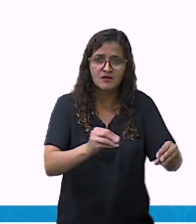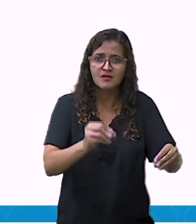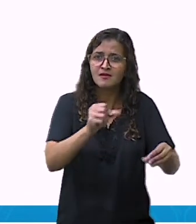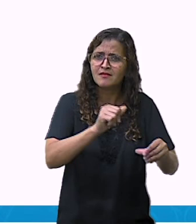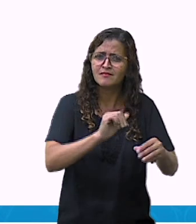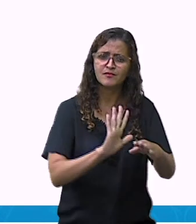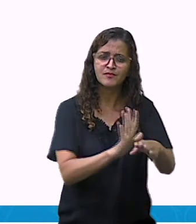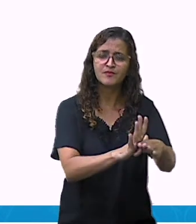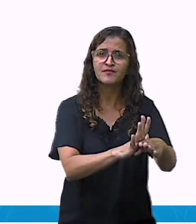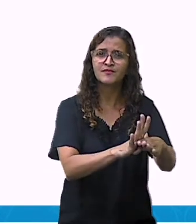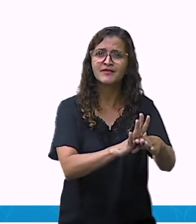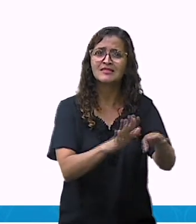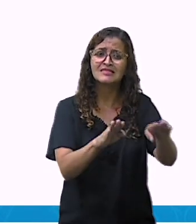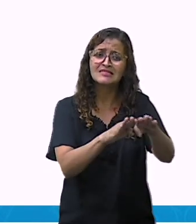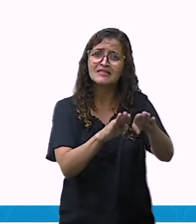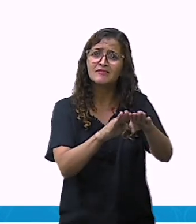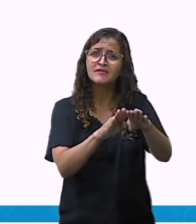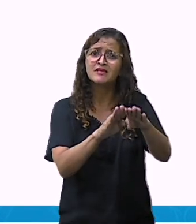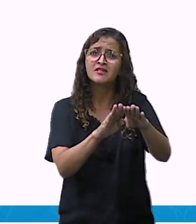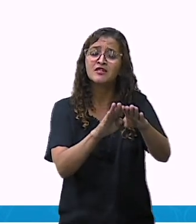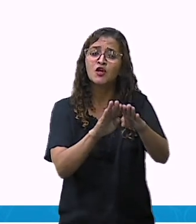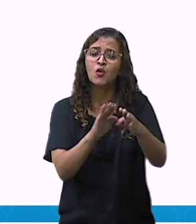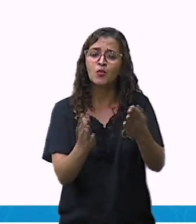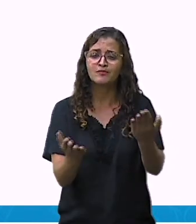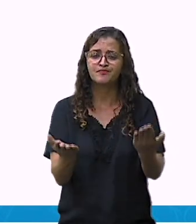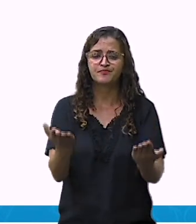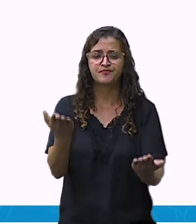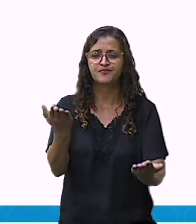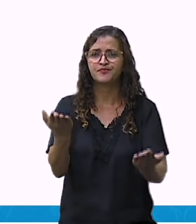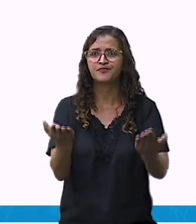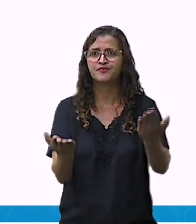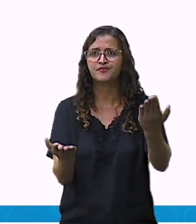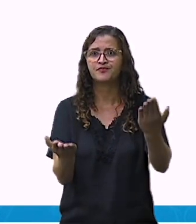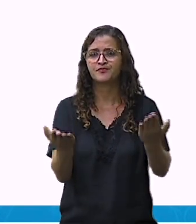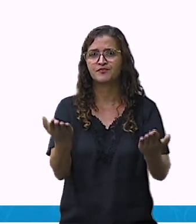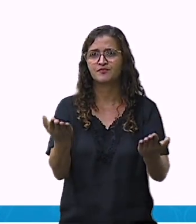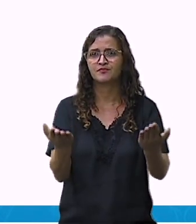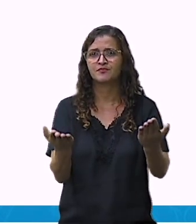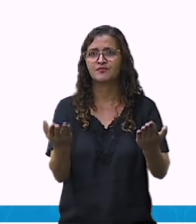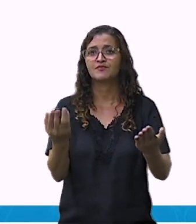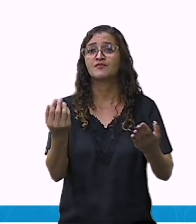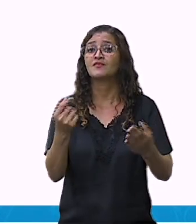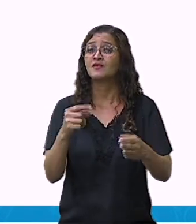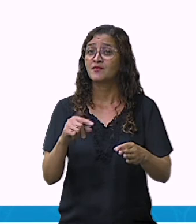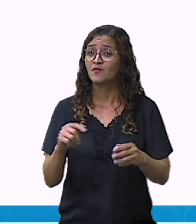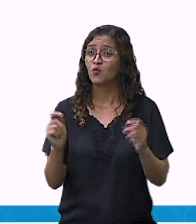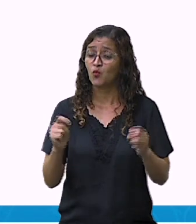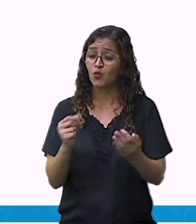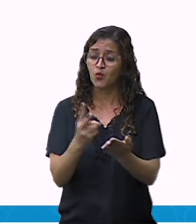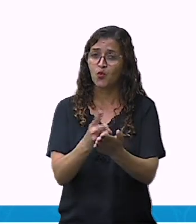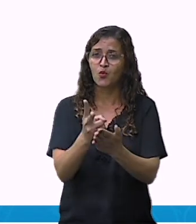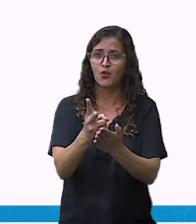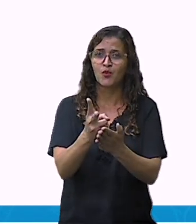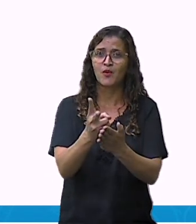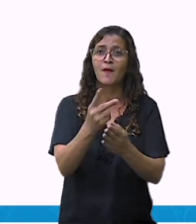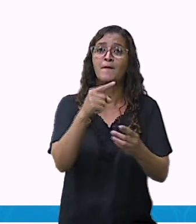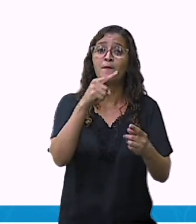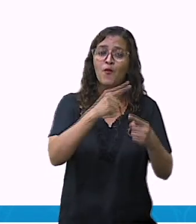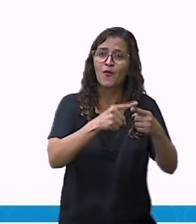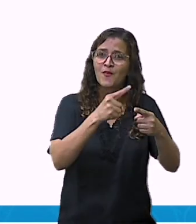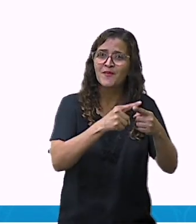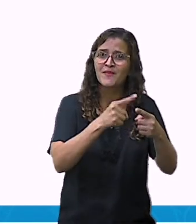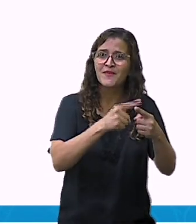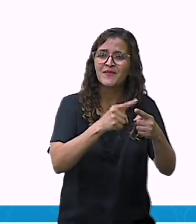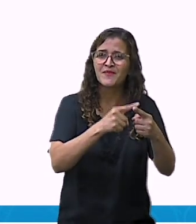vai manter o equilíbrio. E eles alimentam o quê? De matéria morta. Então,